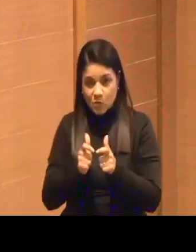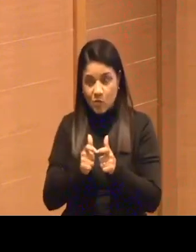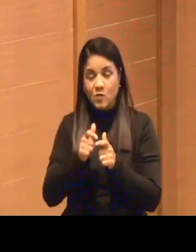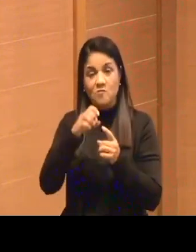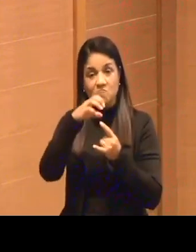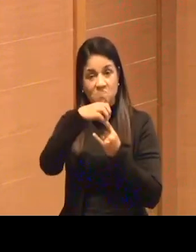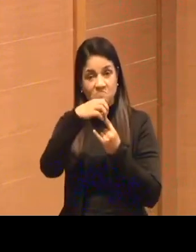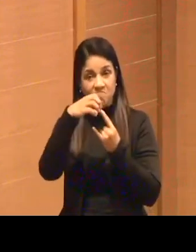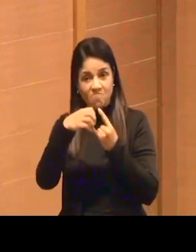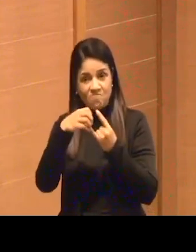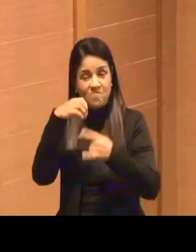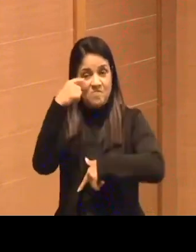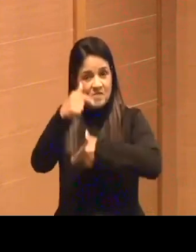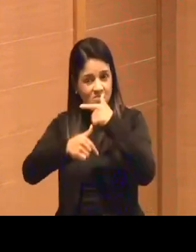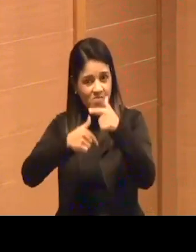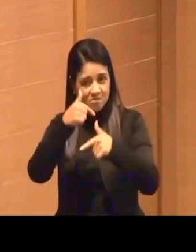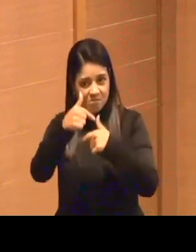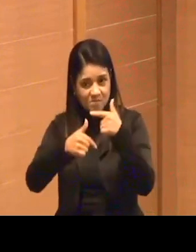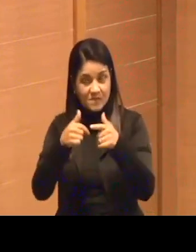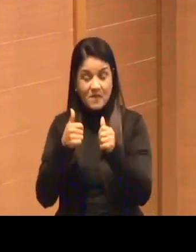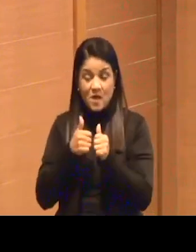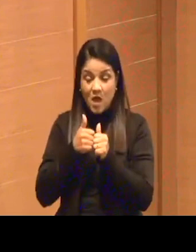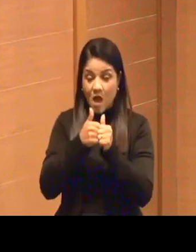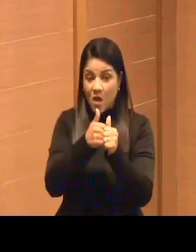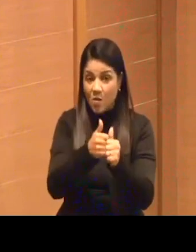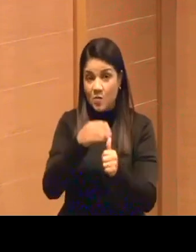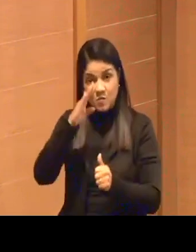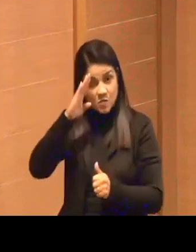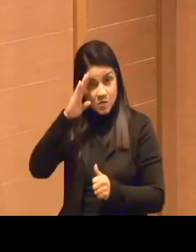Fiocruz, e principalmente acompanhando